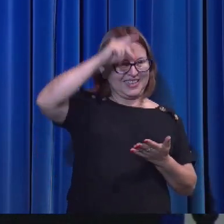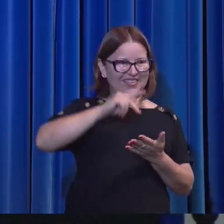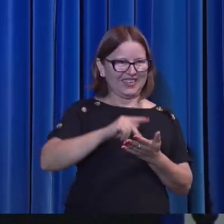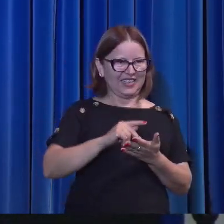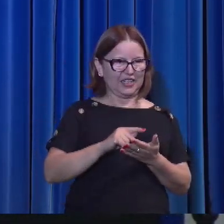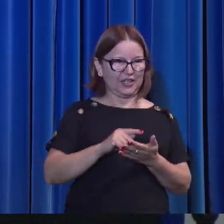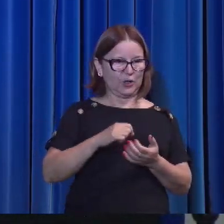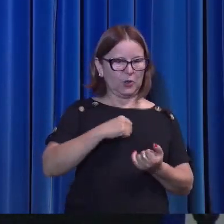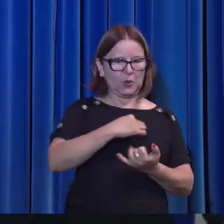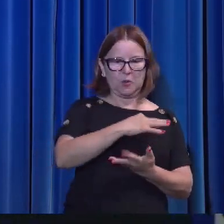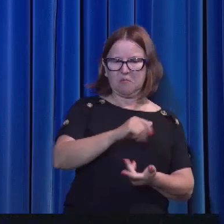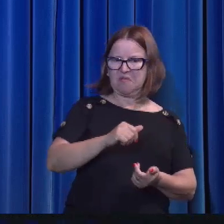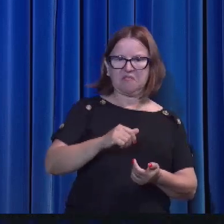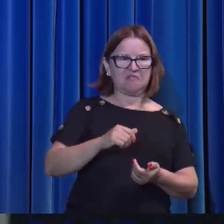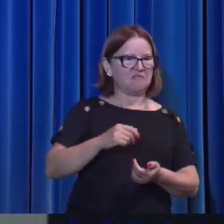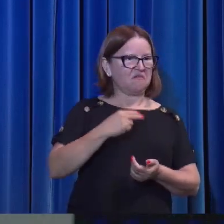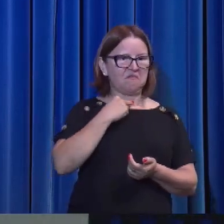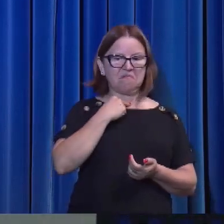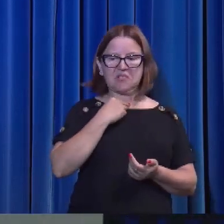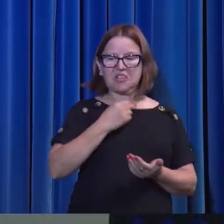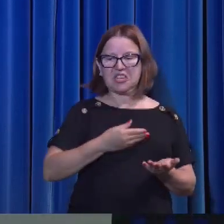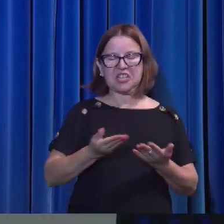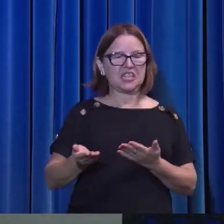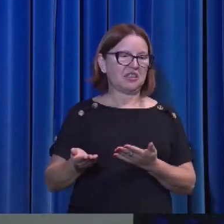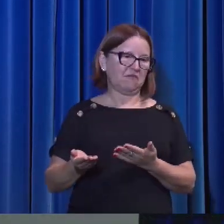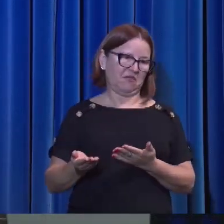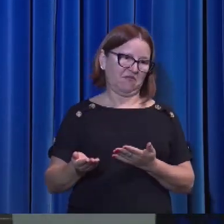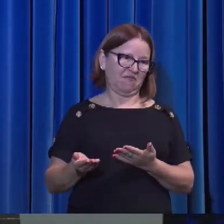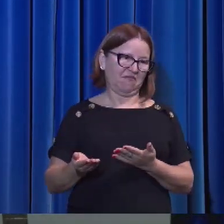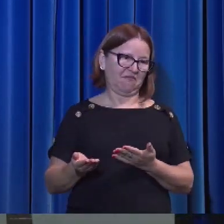mundo não pode receber o Espírito Santo.